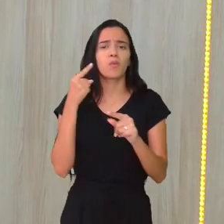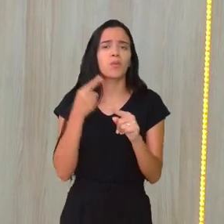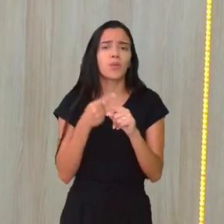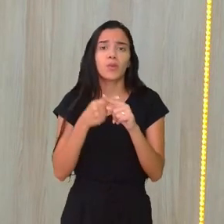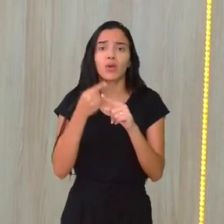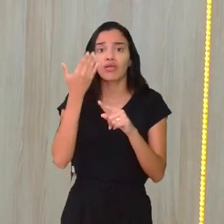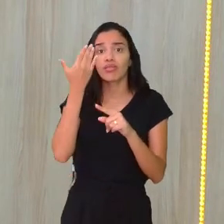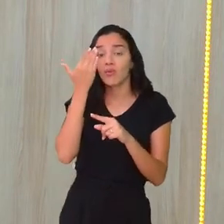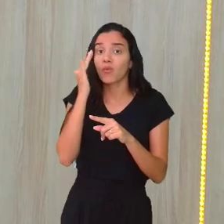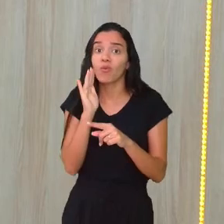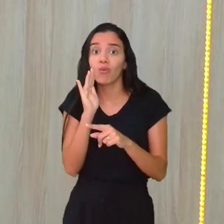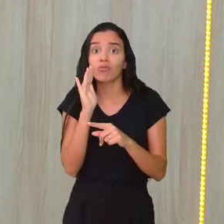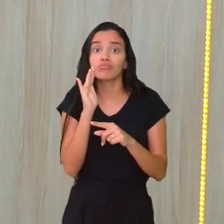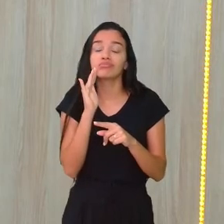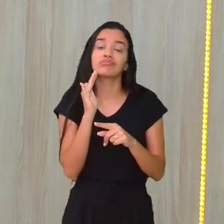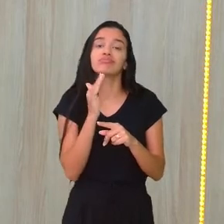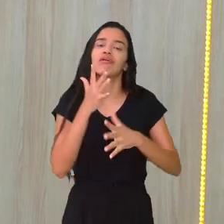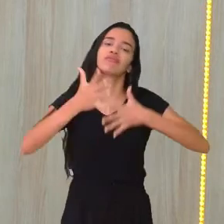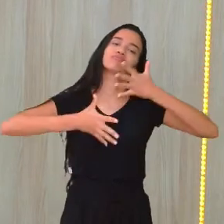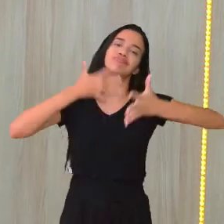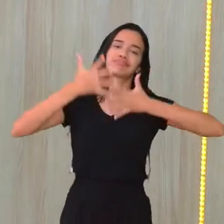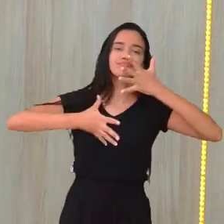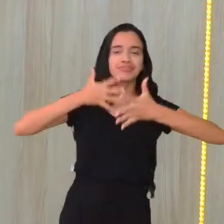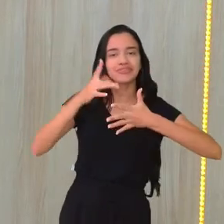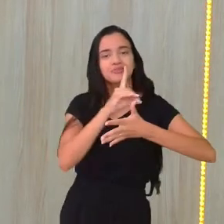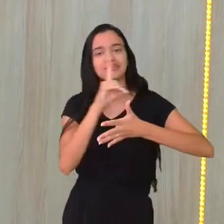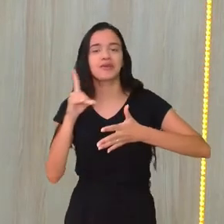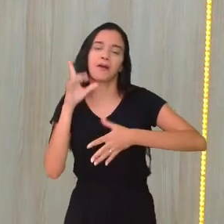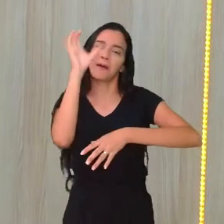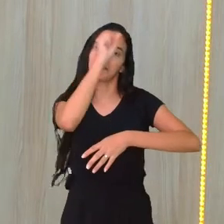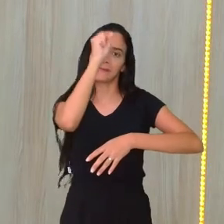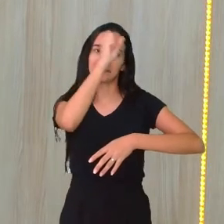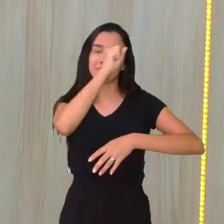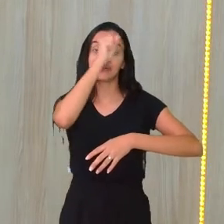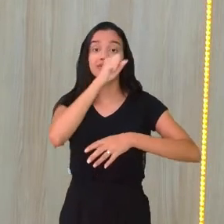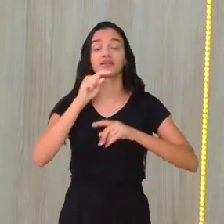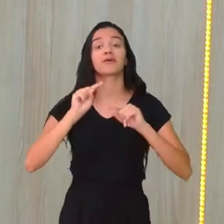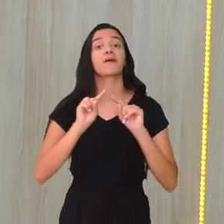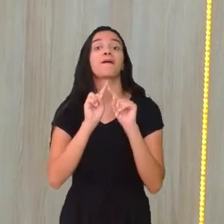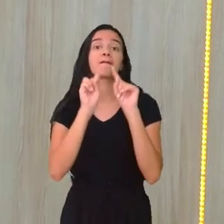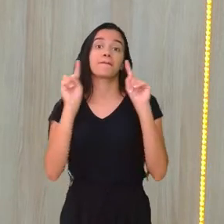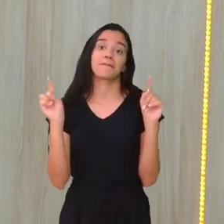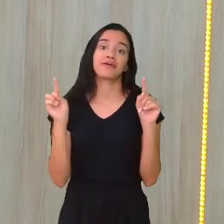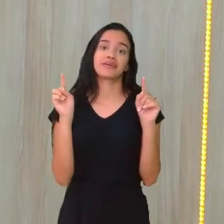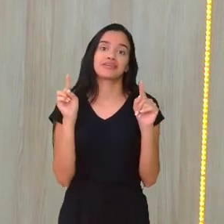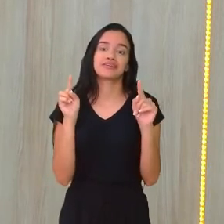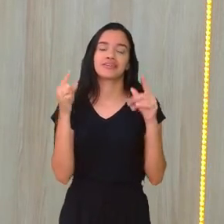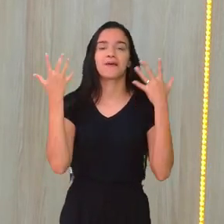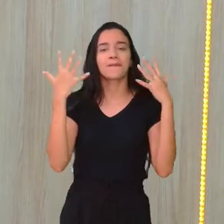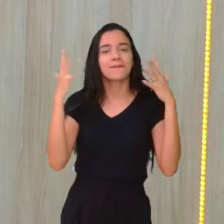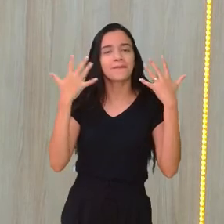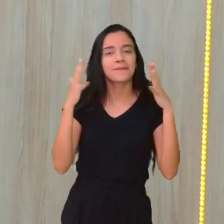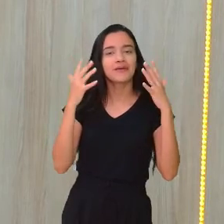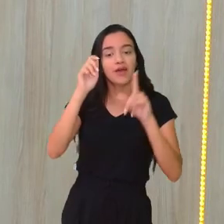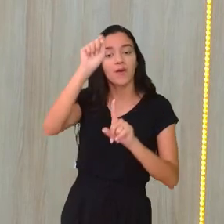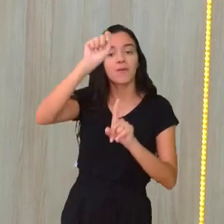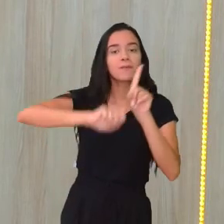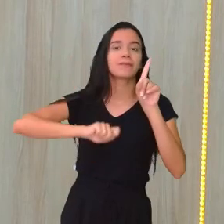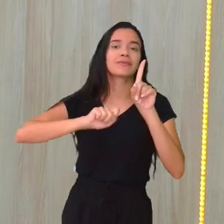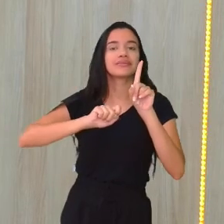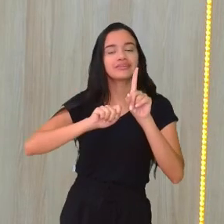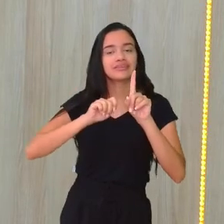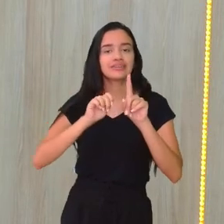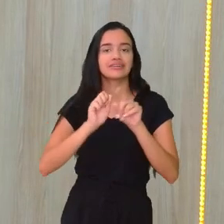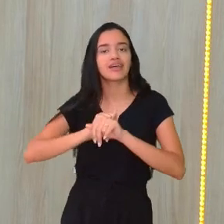sei a língua de sinais. Quem sabe um dia eu aprendo, mas é um mês azul porque é um mês de